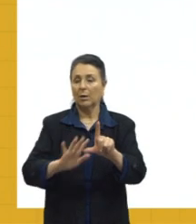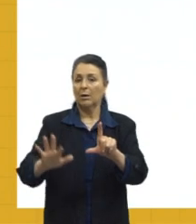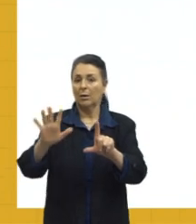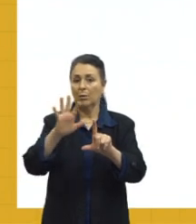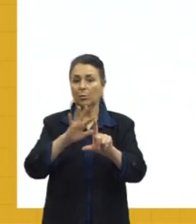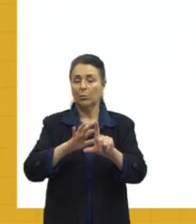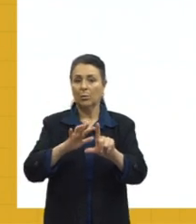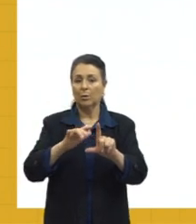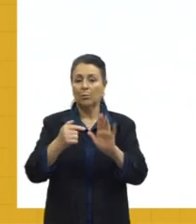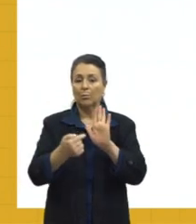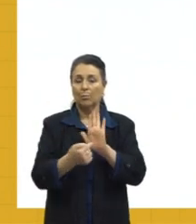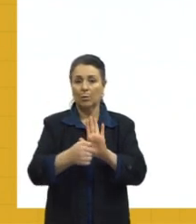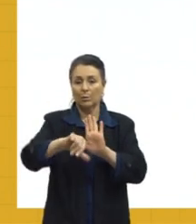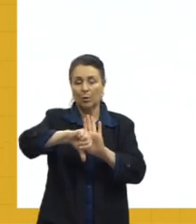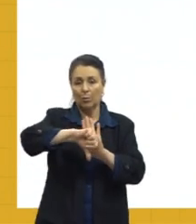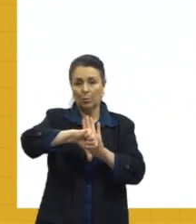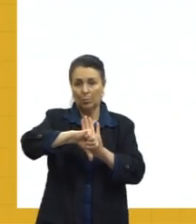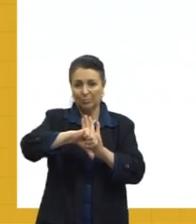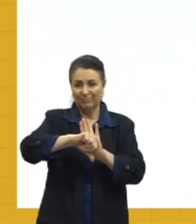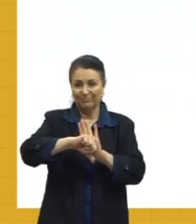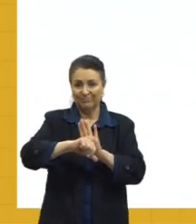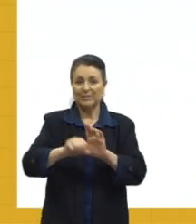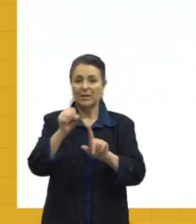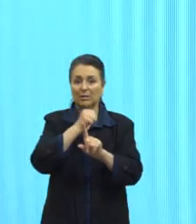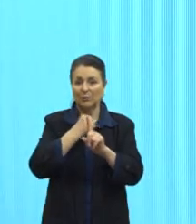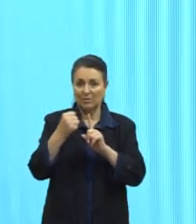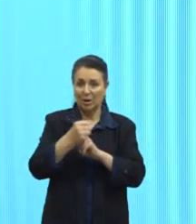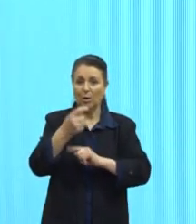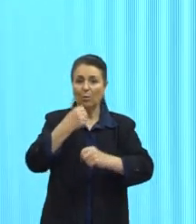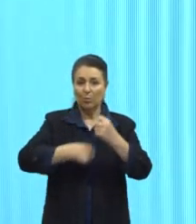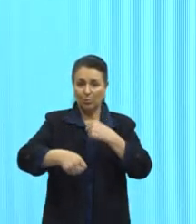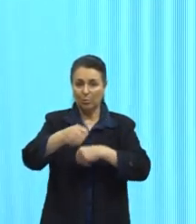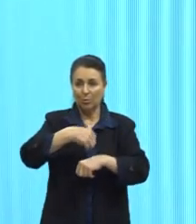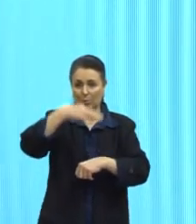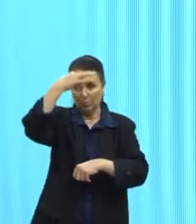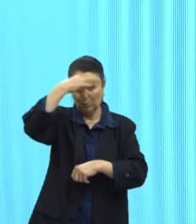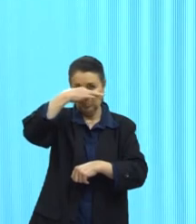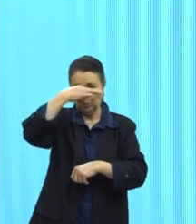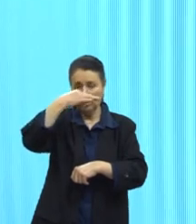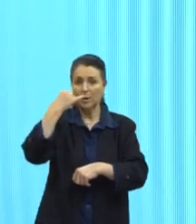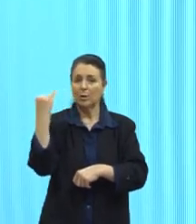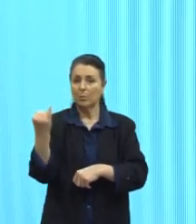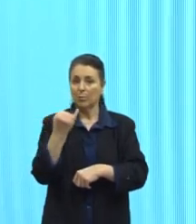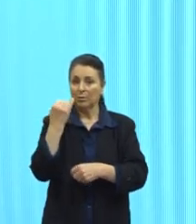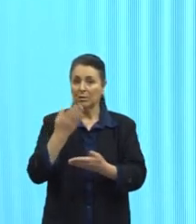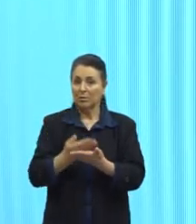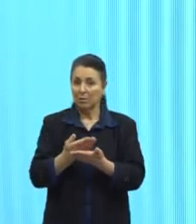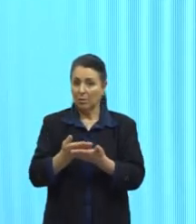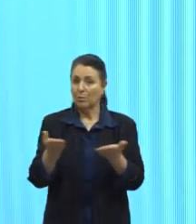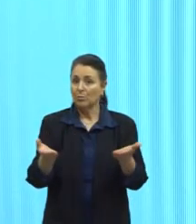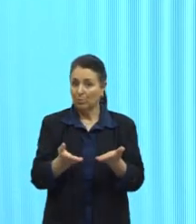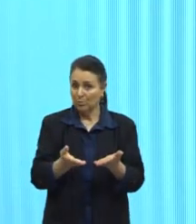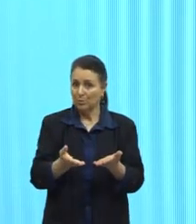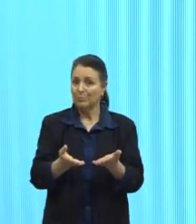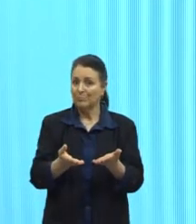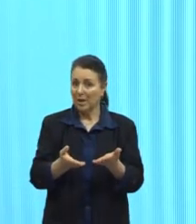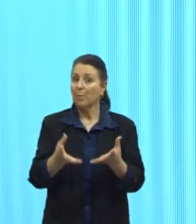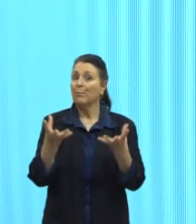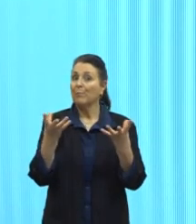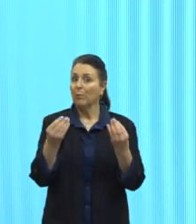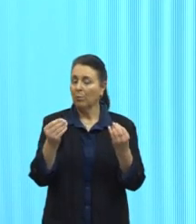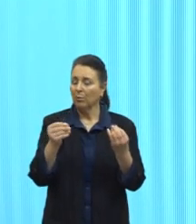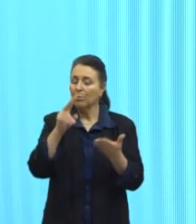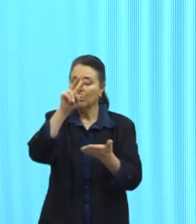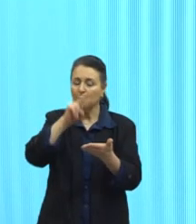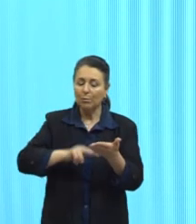crise aqui do, do Peru. É importante, essa aula de hoje, é muita leitura, tá, pessoal? É bastante